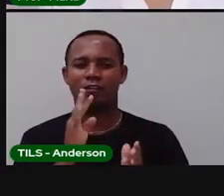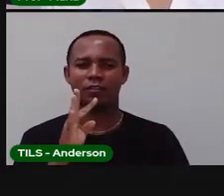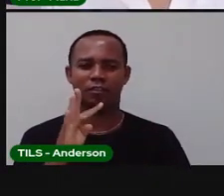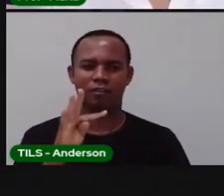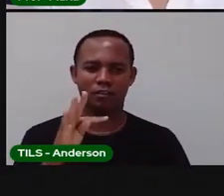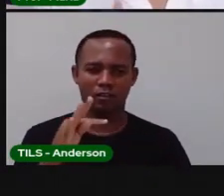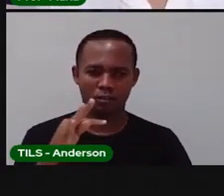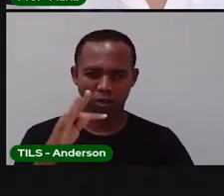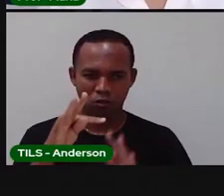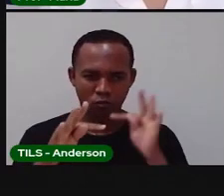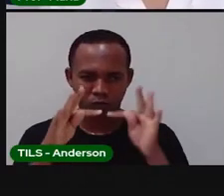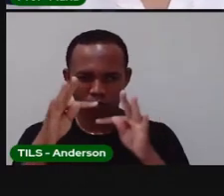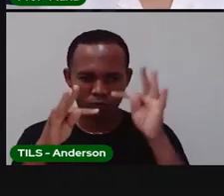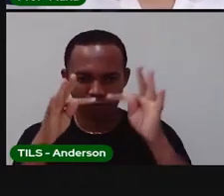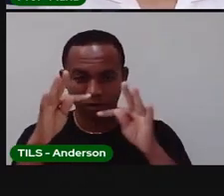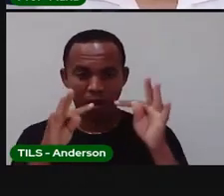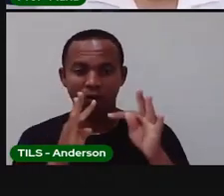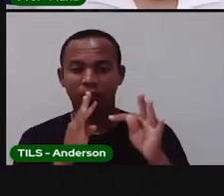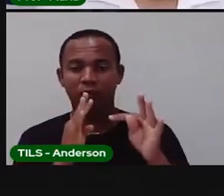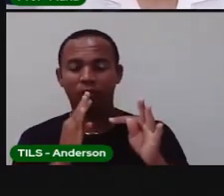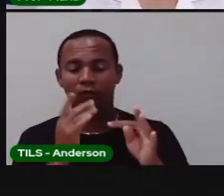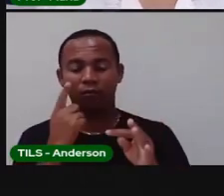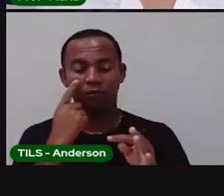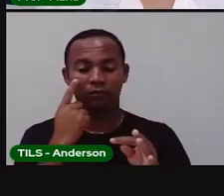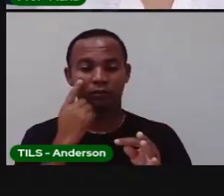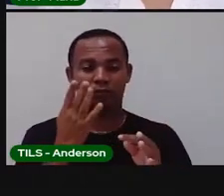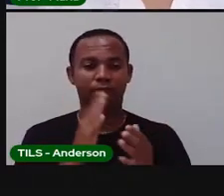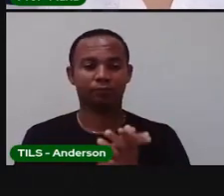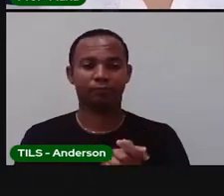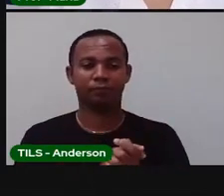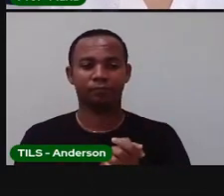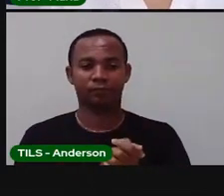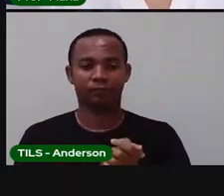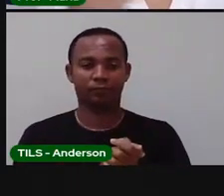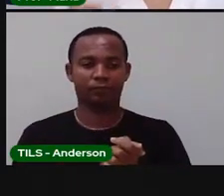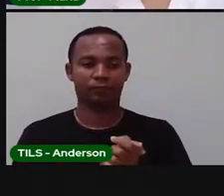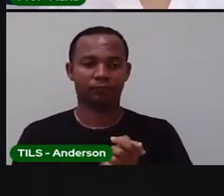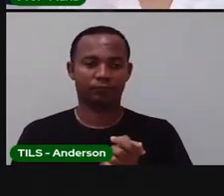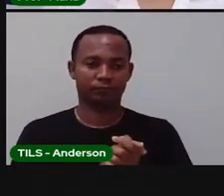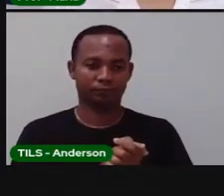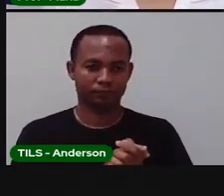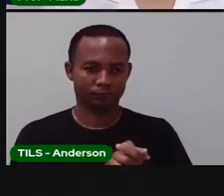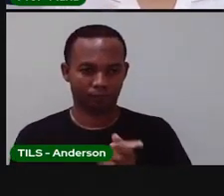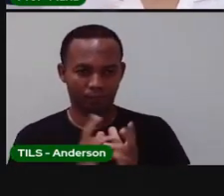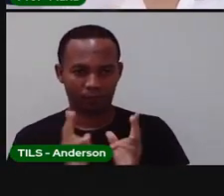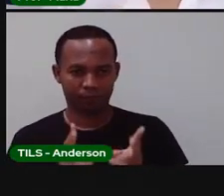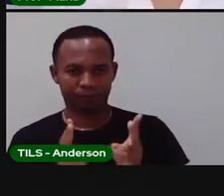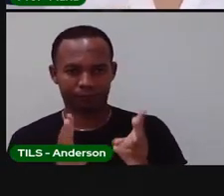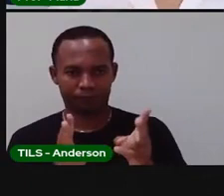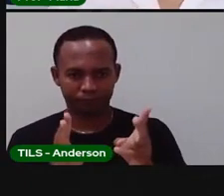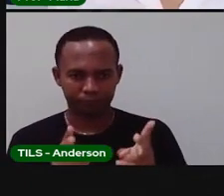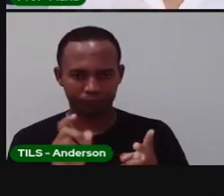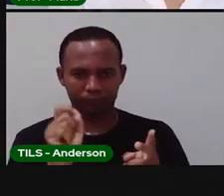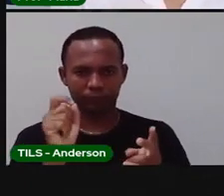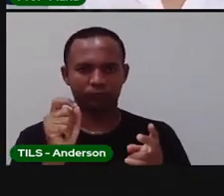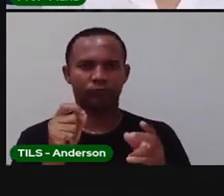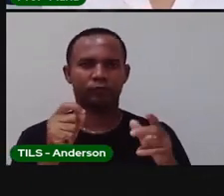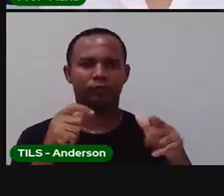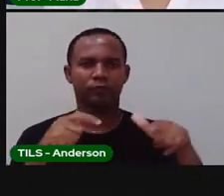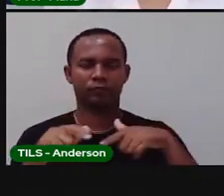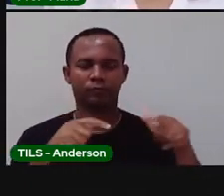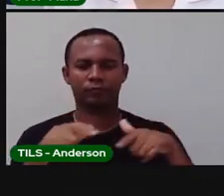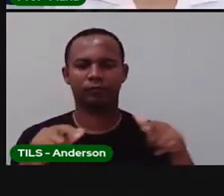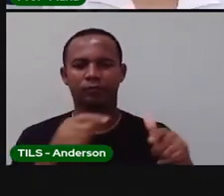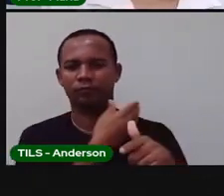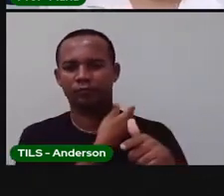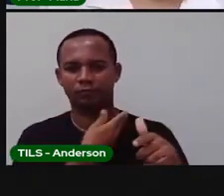todo mundo já bem entrosado com o assunto. A gente vai continuar falando sobre serviços públicos e já